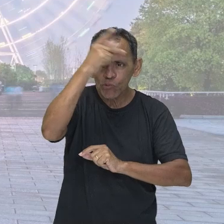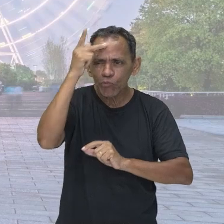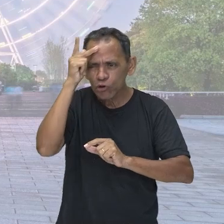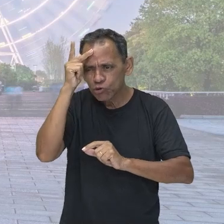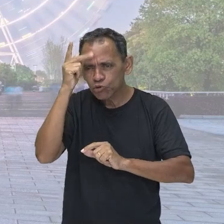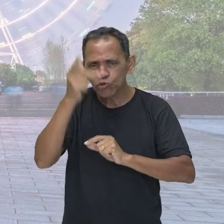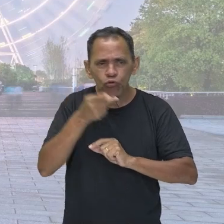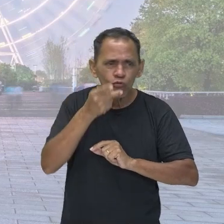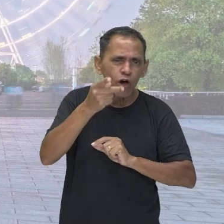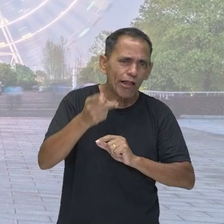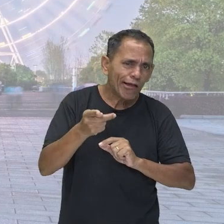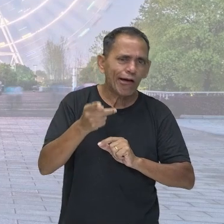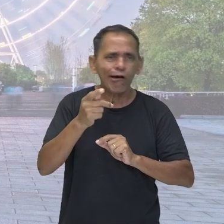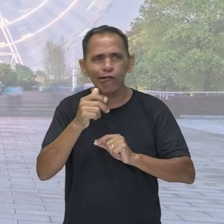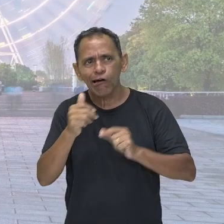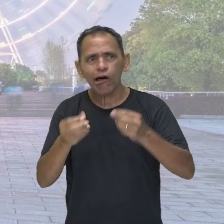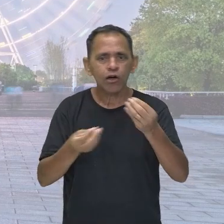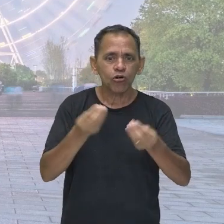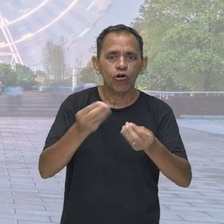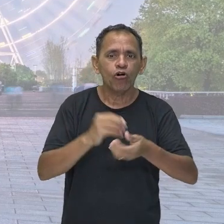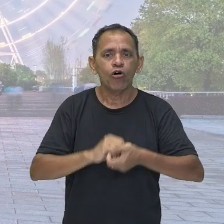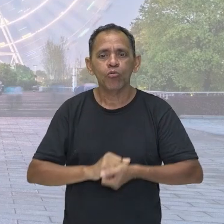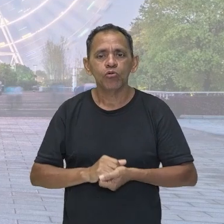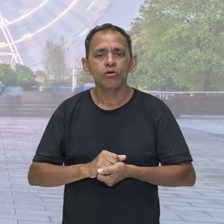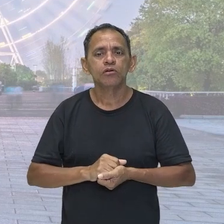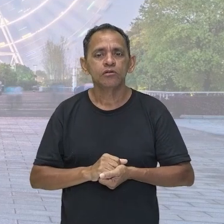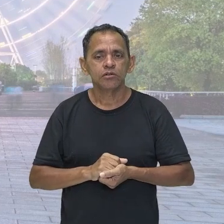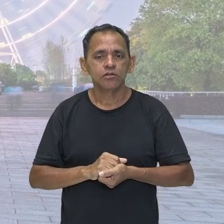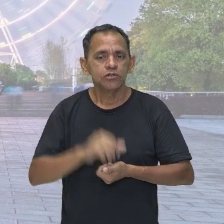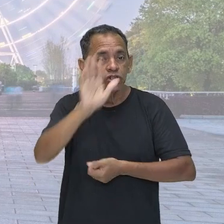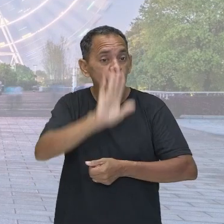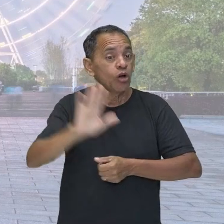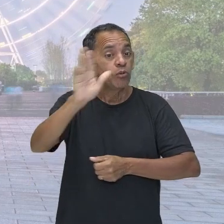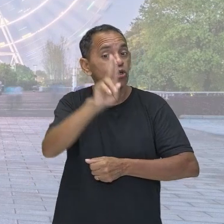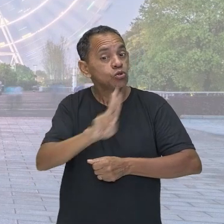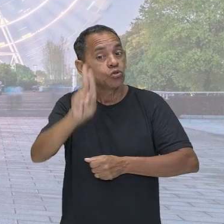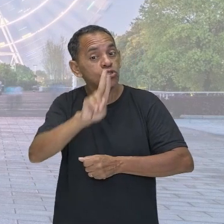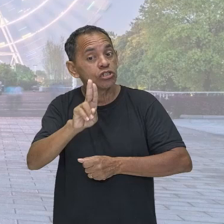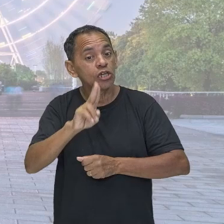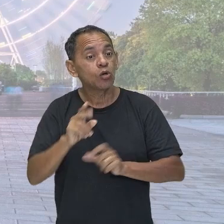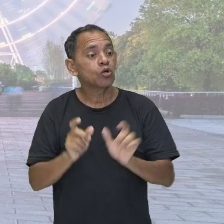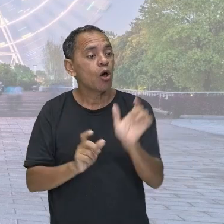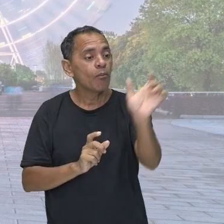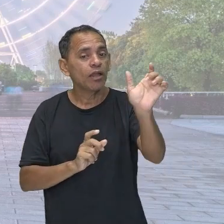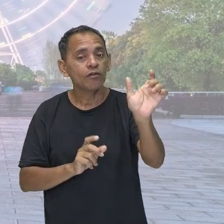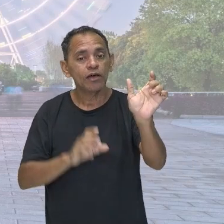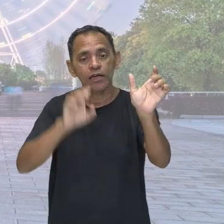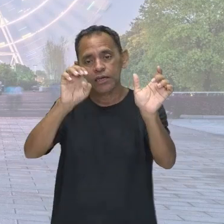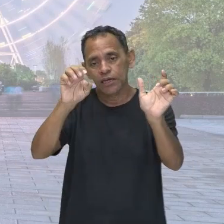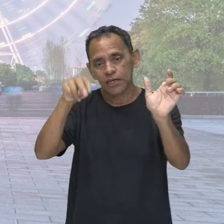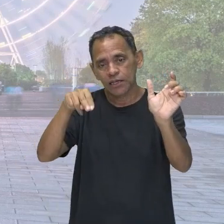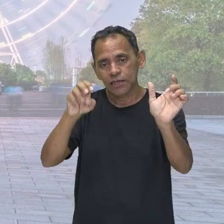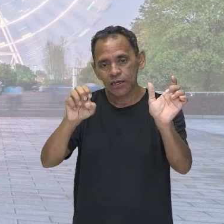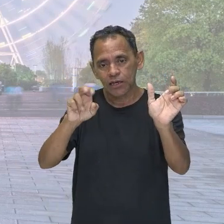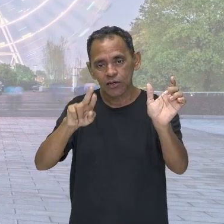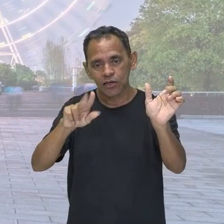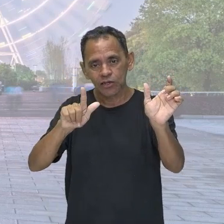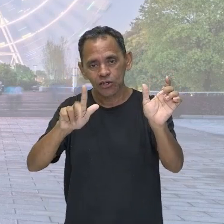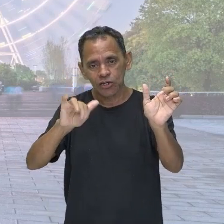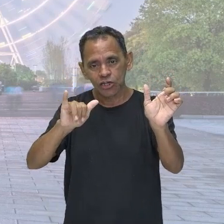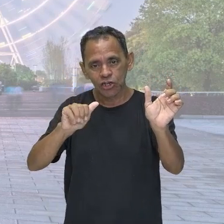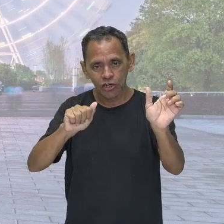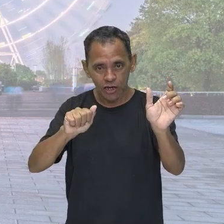geralmente a gente utiliza o termo energia quando a gente precisa realizar algum trabalho, né pessoal?